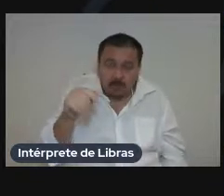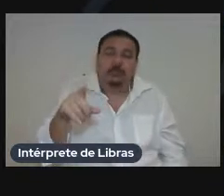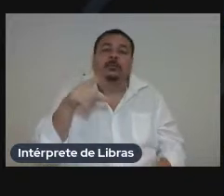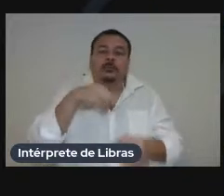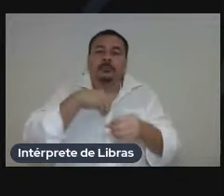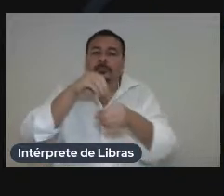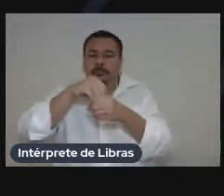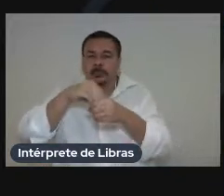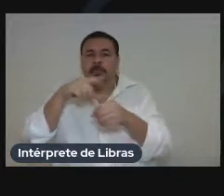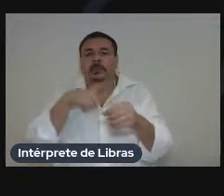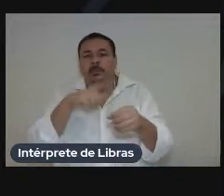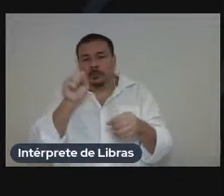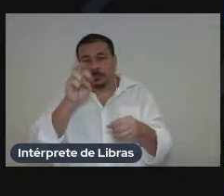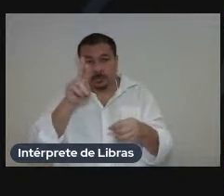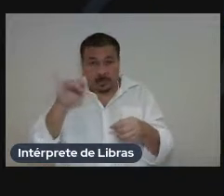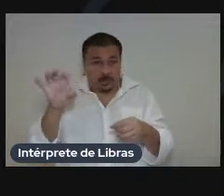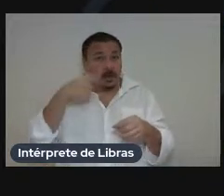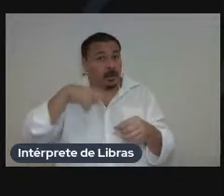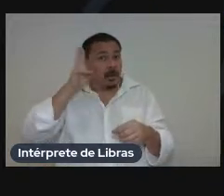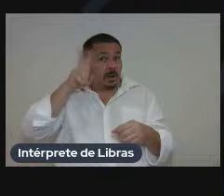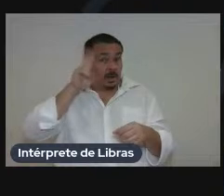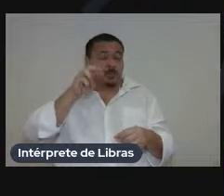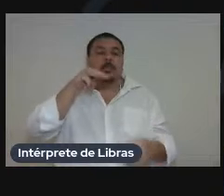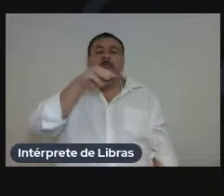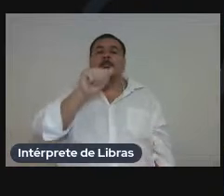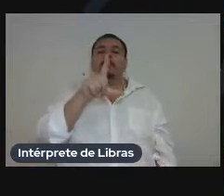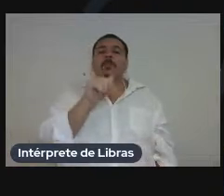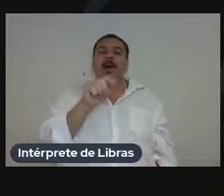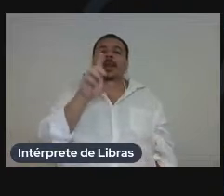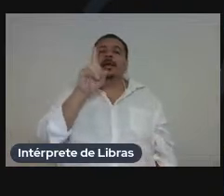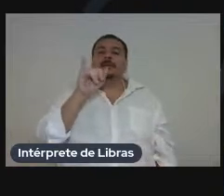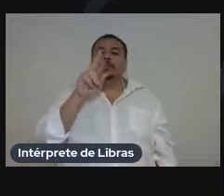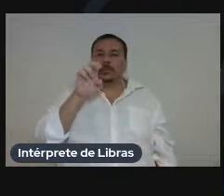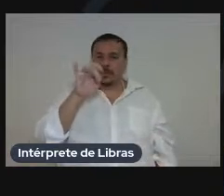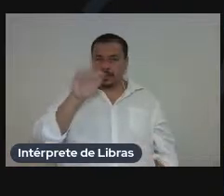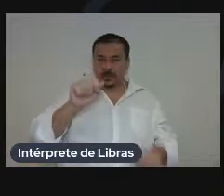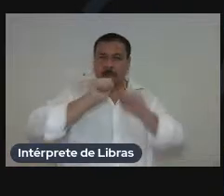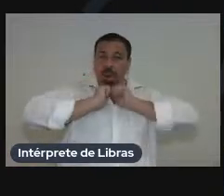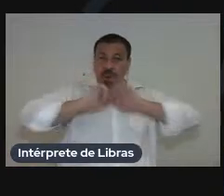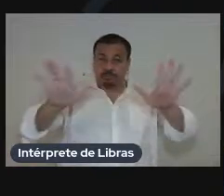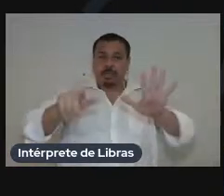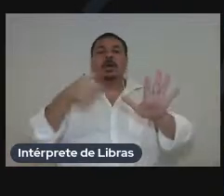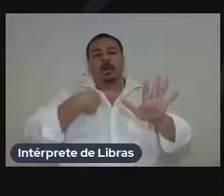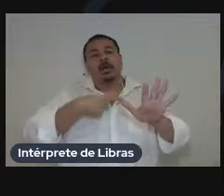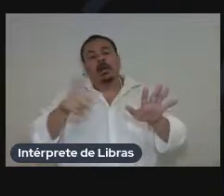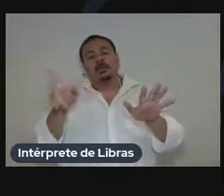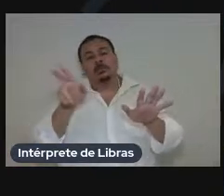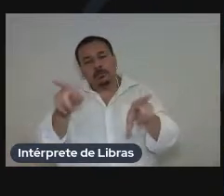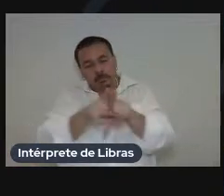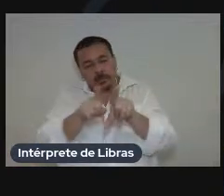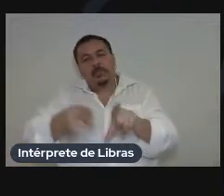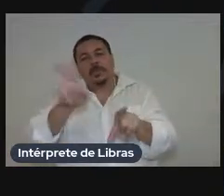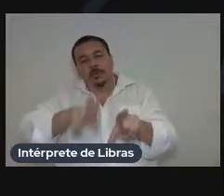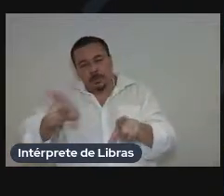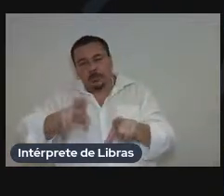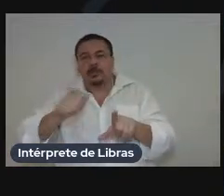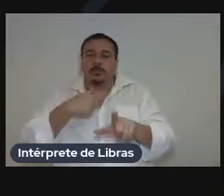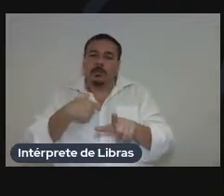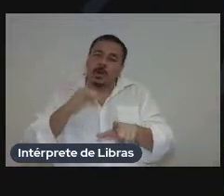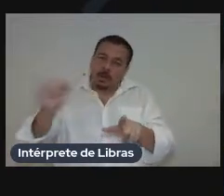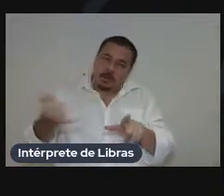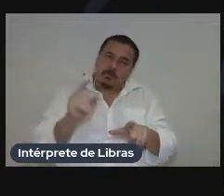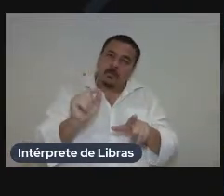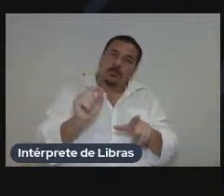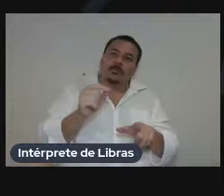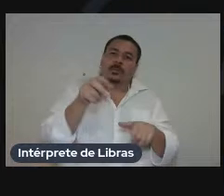lembramos da mala direta que poderia ser útil para nos ajudar a subir para nossas entradas para o lexônome